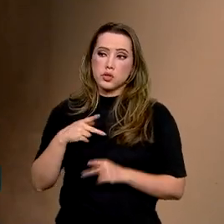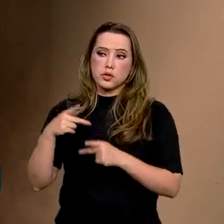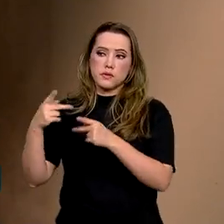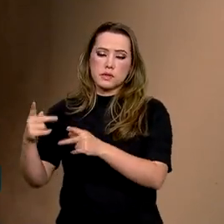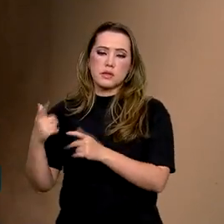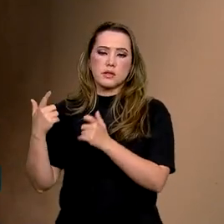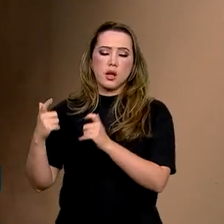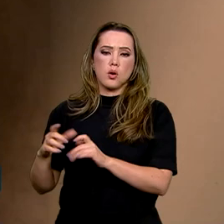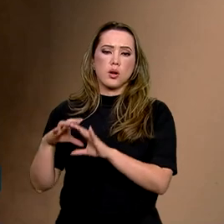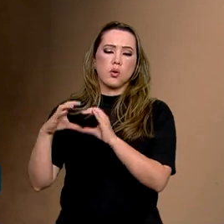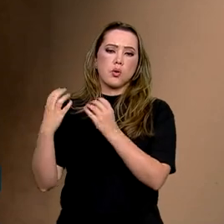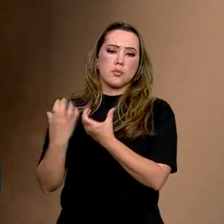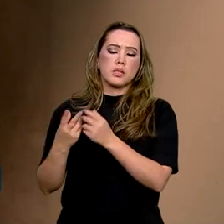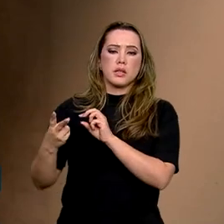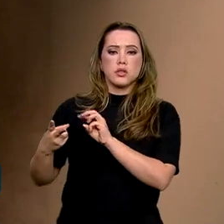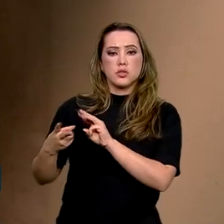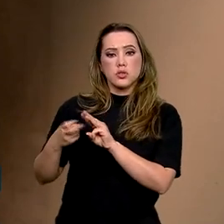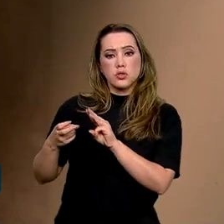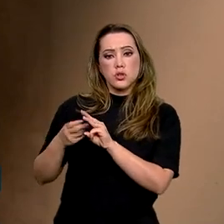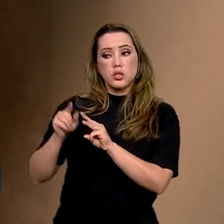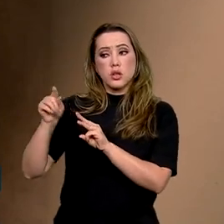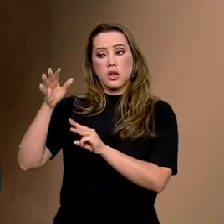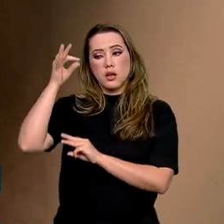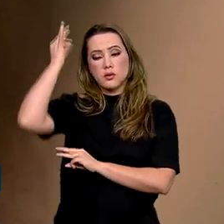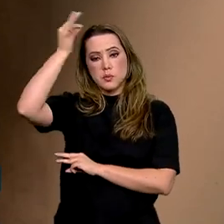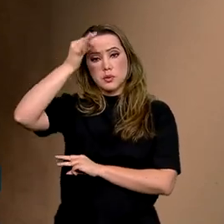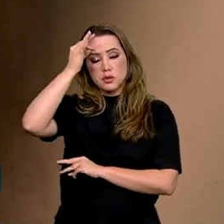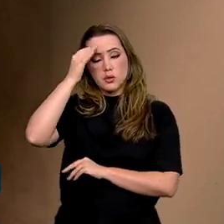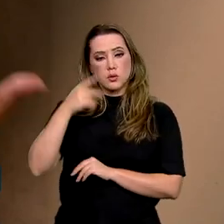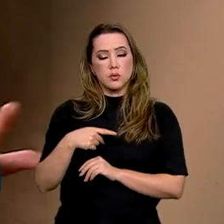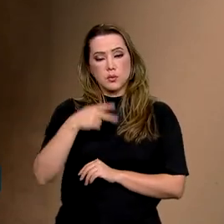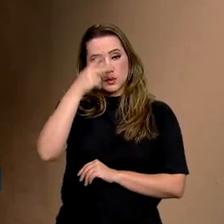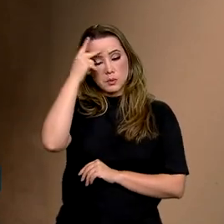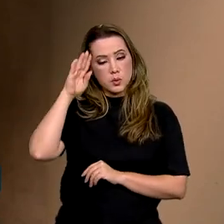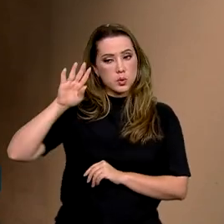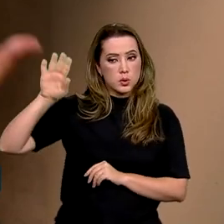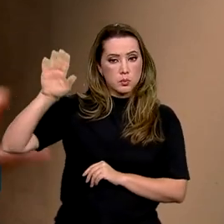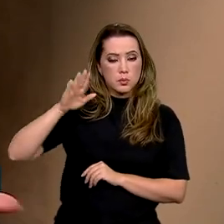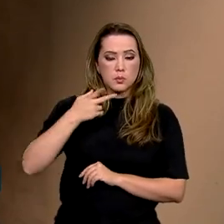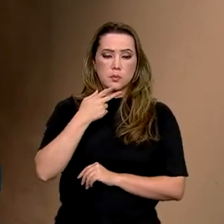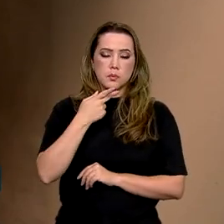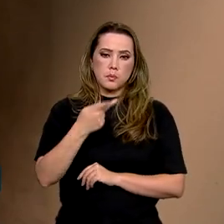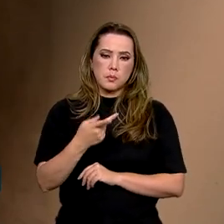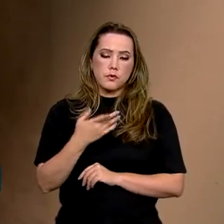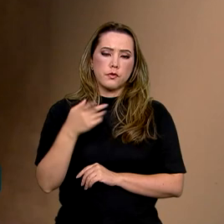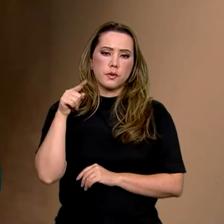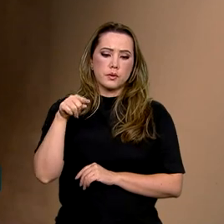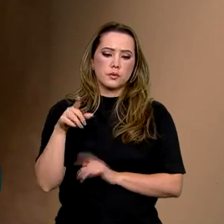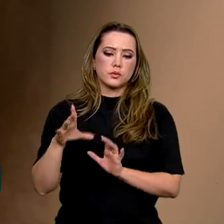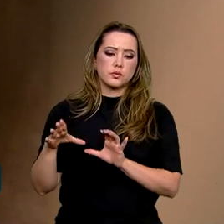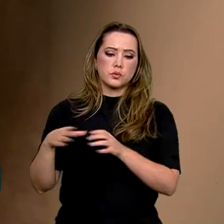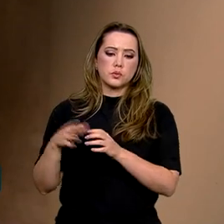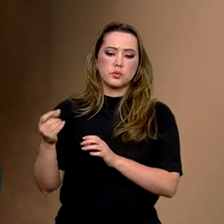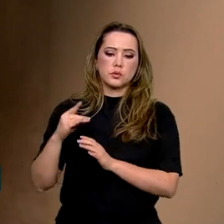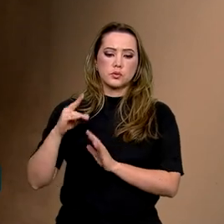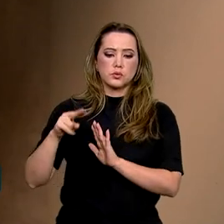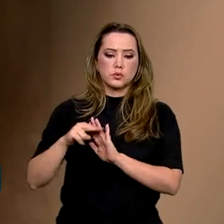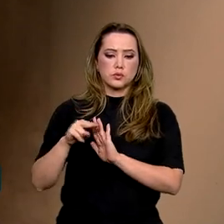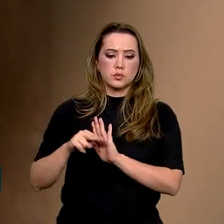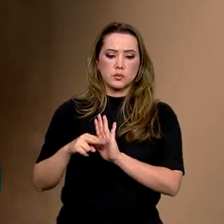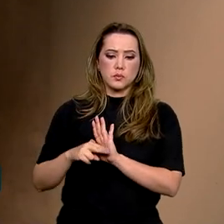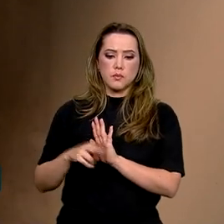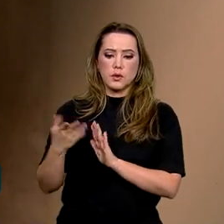Solicitado ontem, durante o lançamento. Um dos participantes do grupo que ajudou a fazer a normativa,